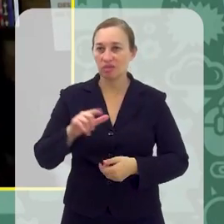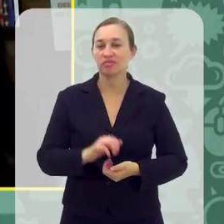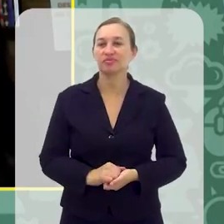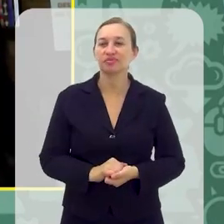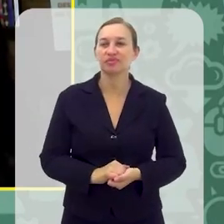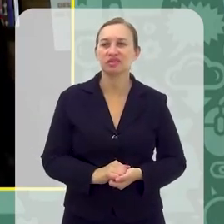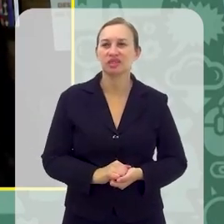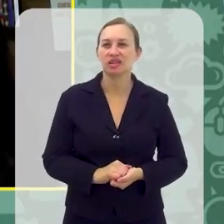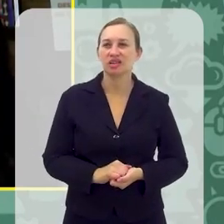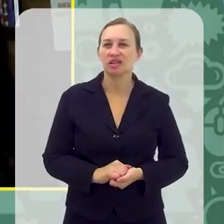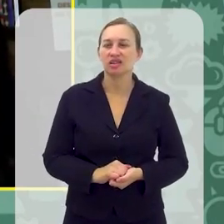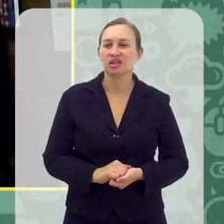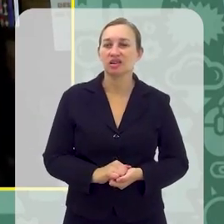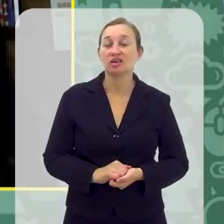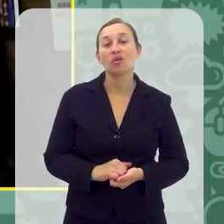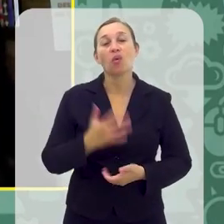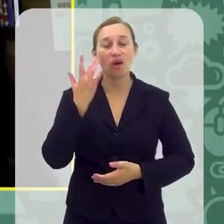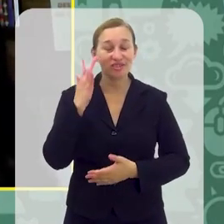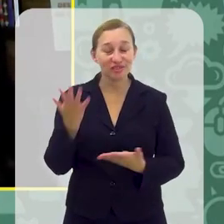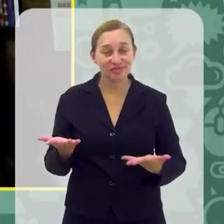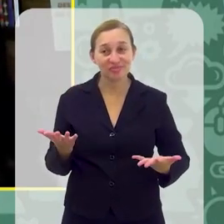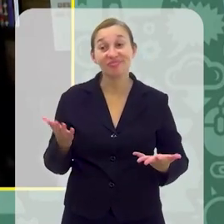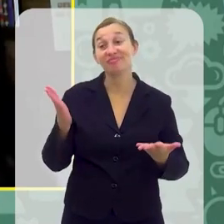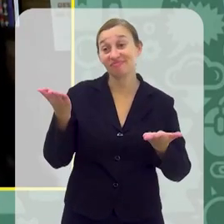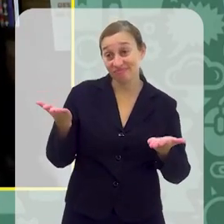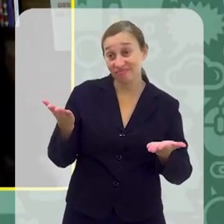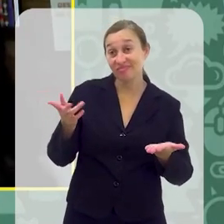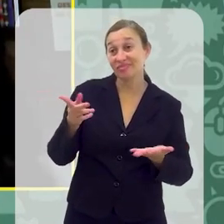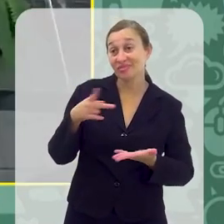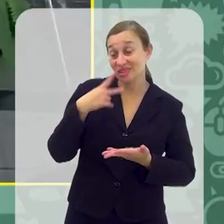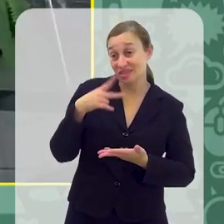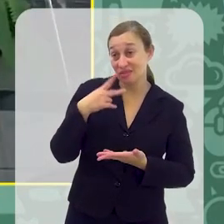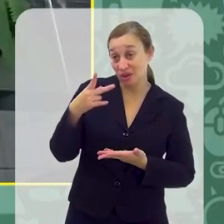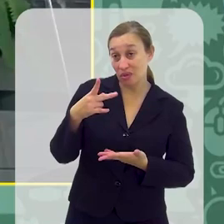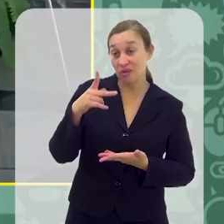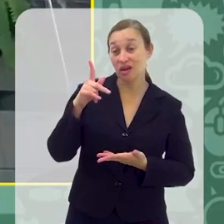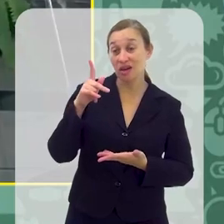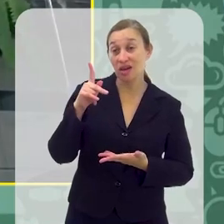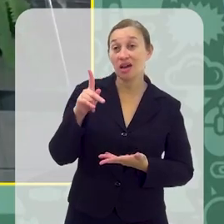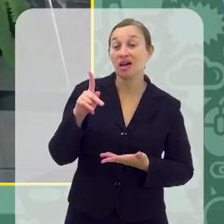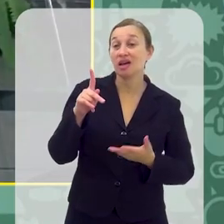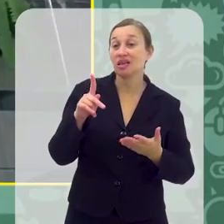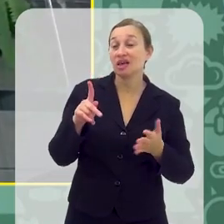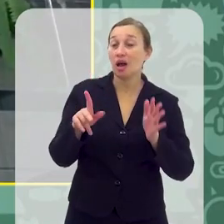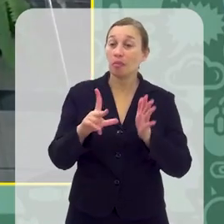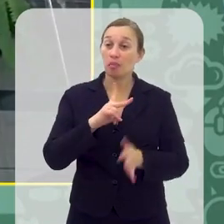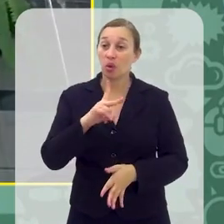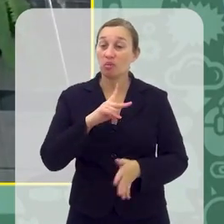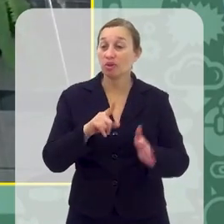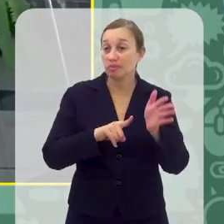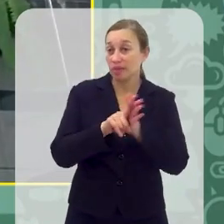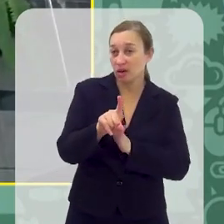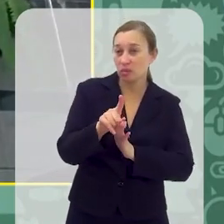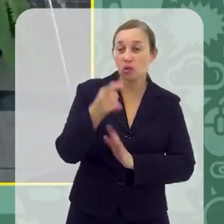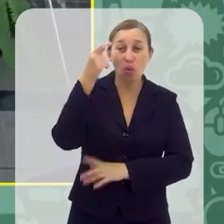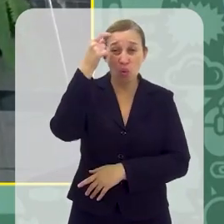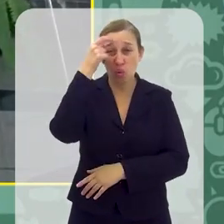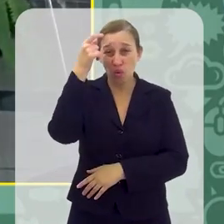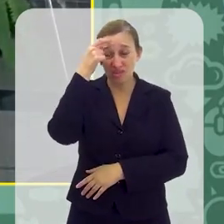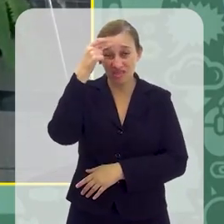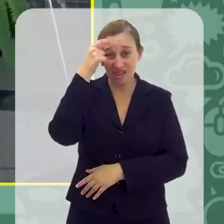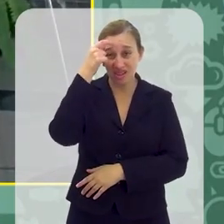considerações, então, por favor. É, eu acho que é isso. você colocou na própria pergunta, que eu ia responder, o uso